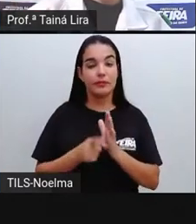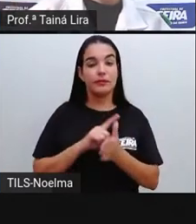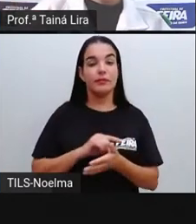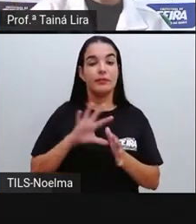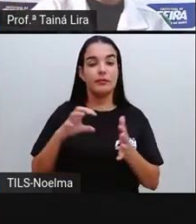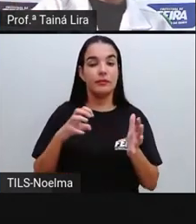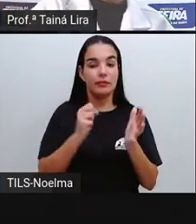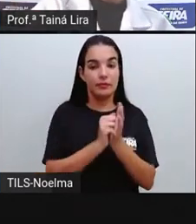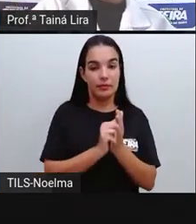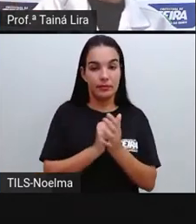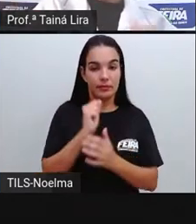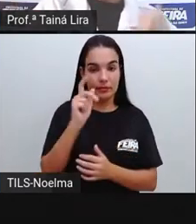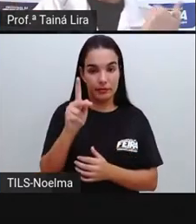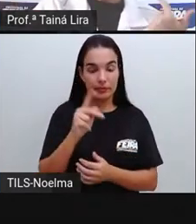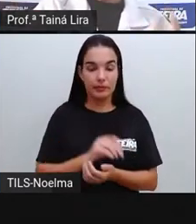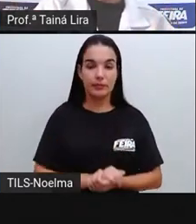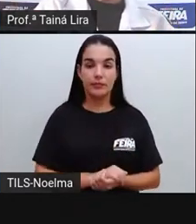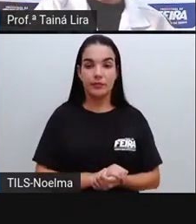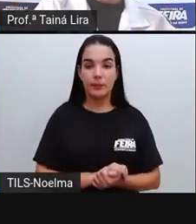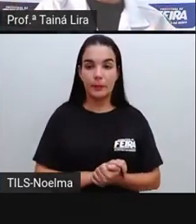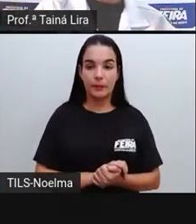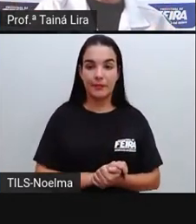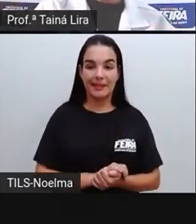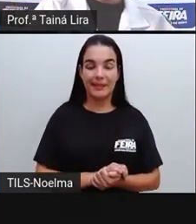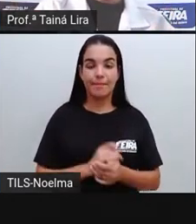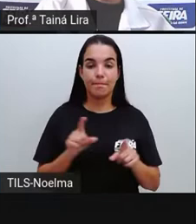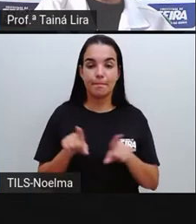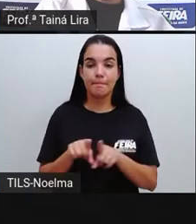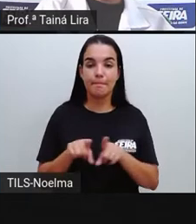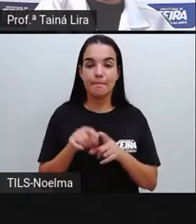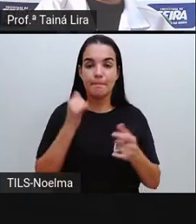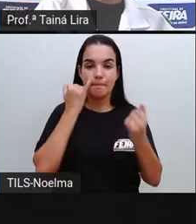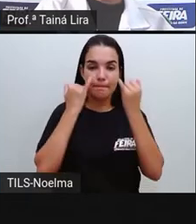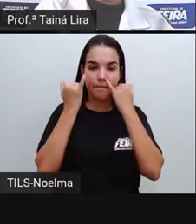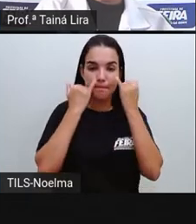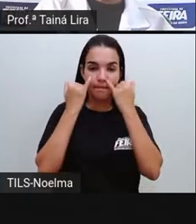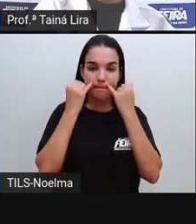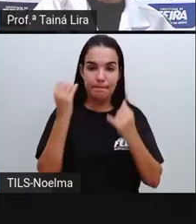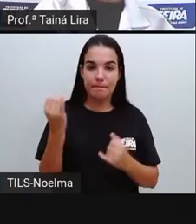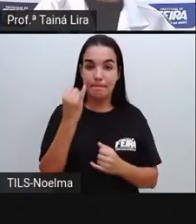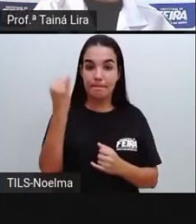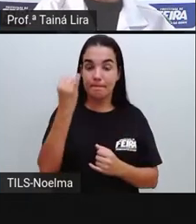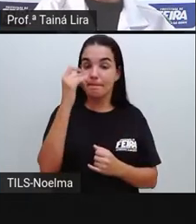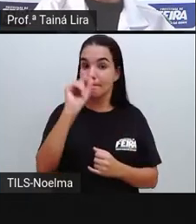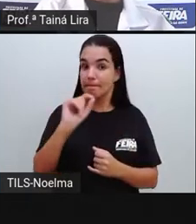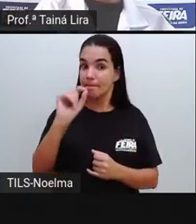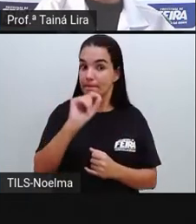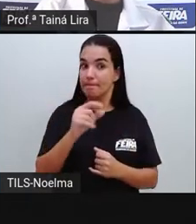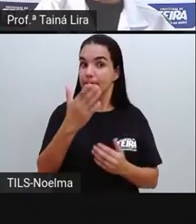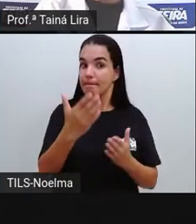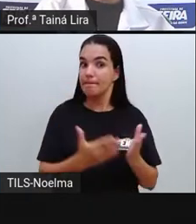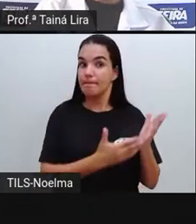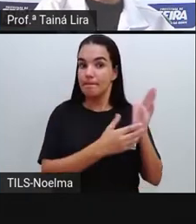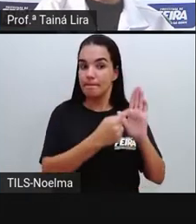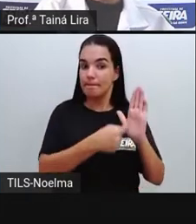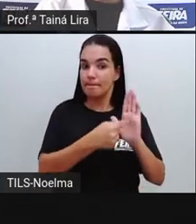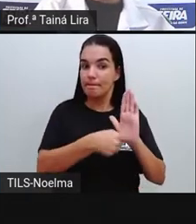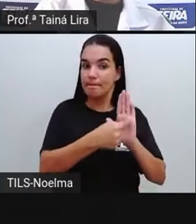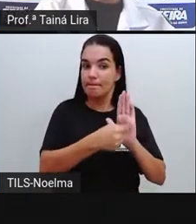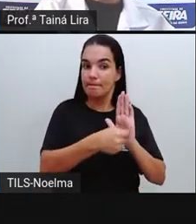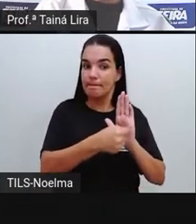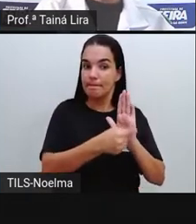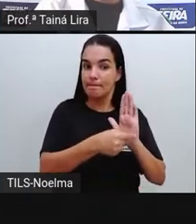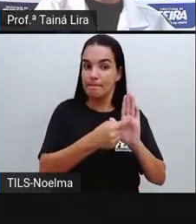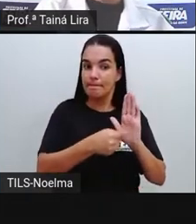cadastrada. E uma informação interessante, segundo o ano, é que os códigos de barras, eles têm, né,